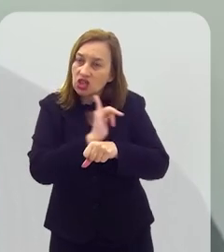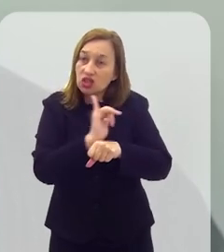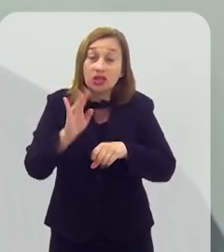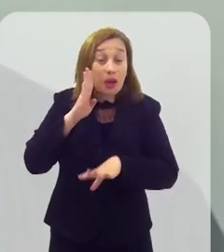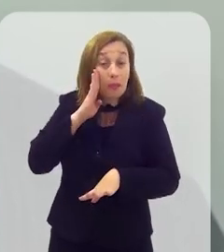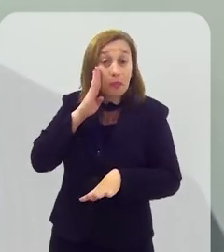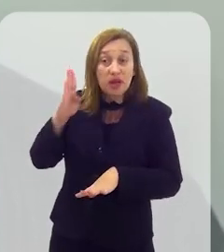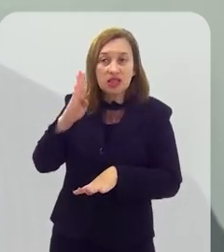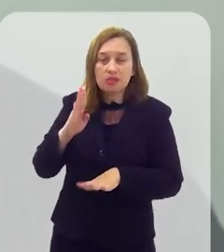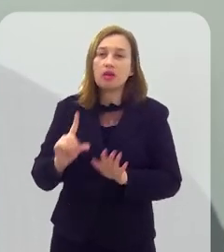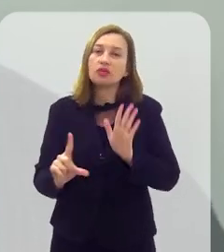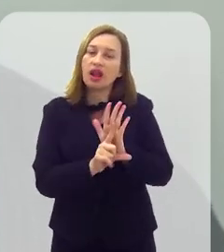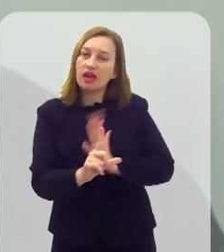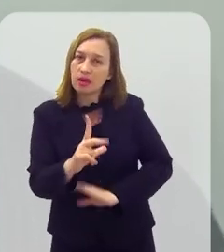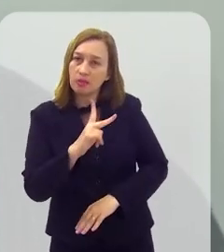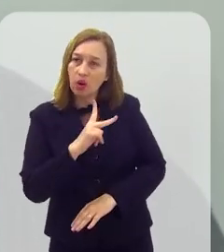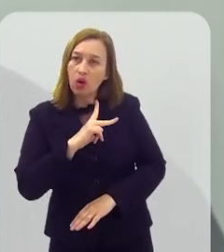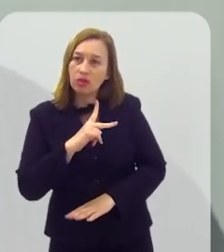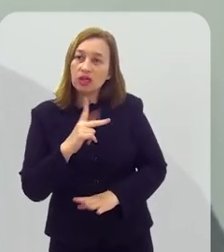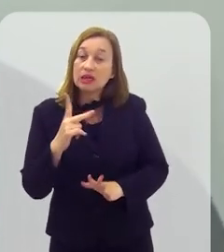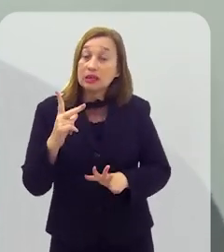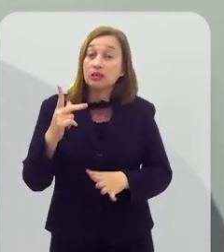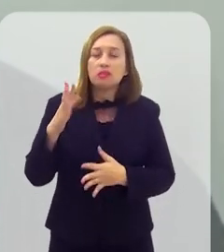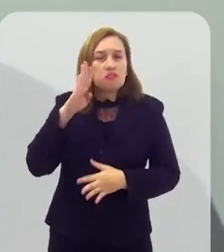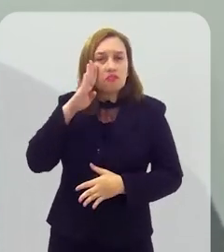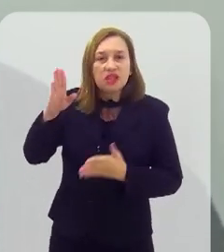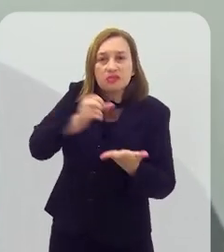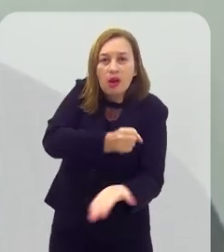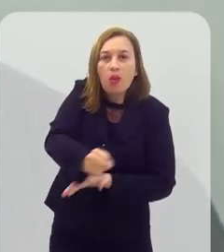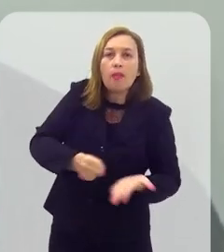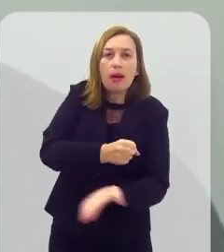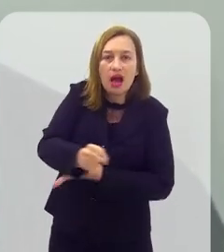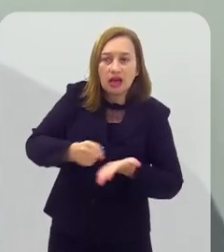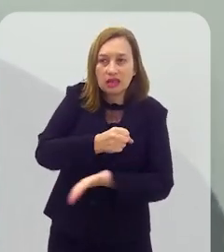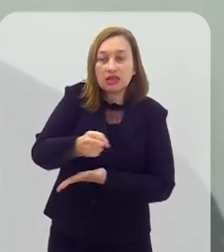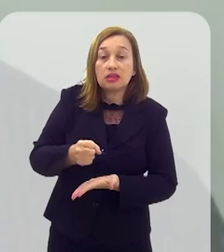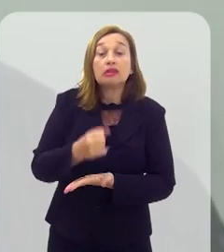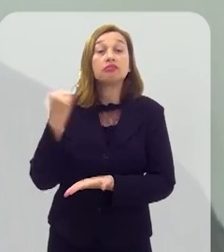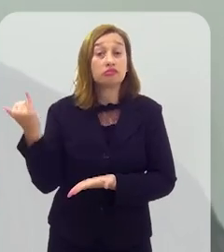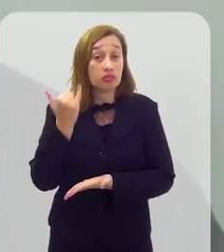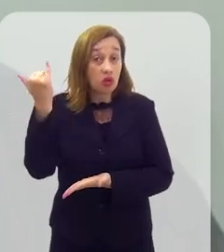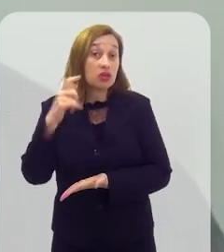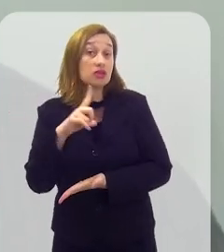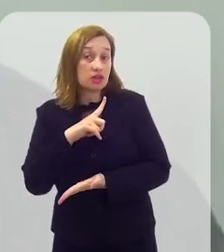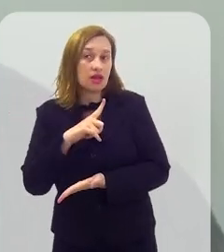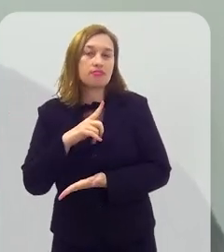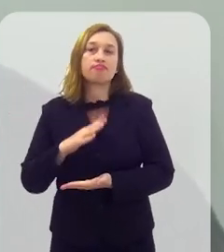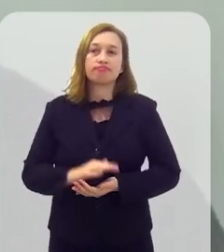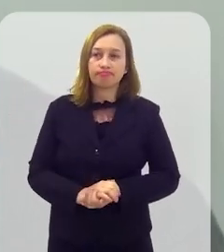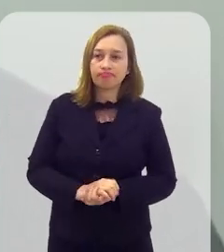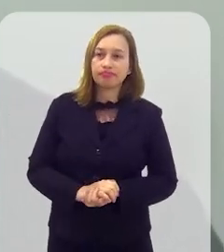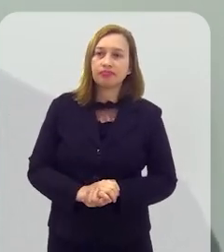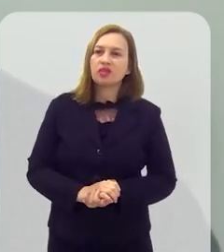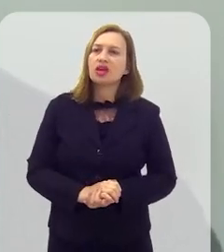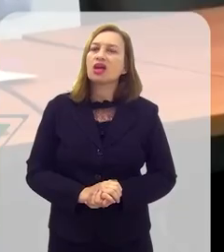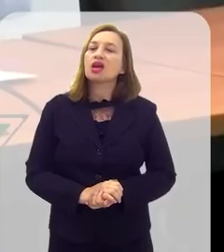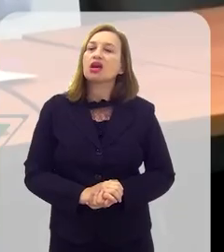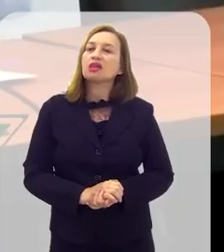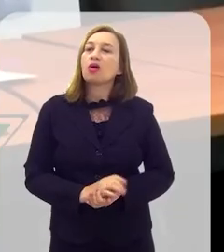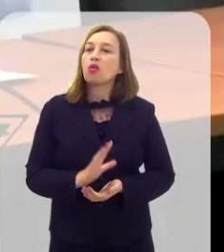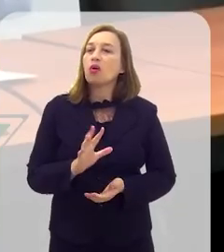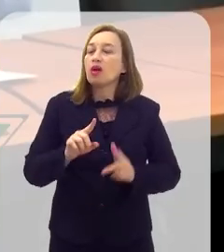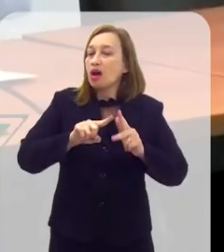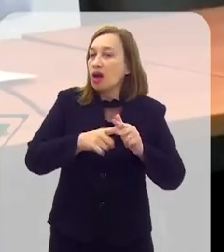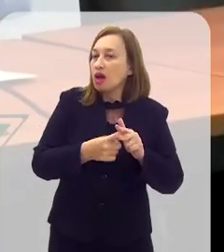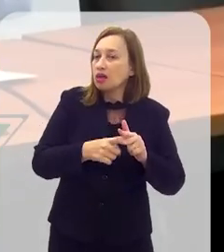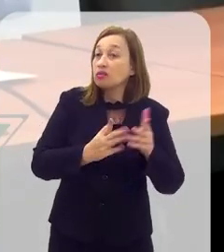e Tecnologia e Inovação, que são elementos previstos na própria lei e que são elementos estruturantes e que isso tem uma importância fundamental. A